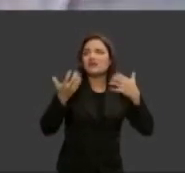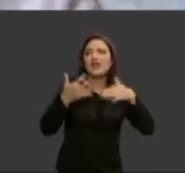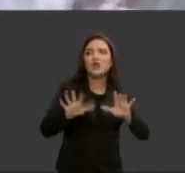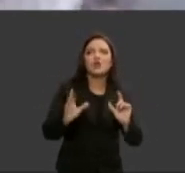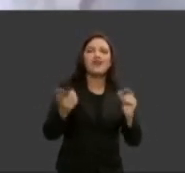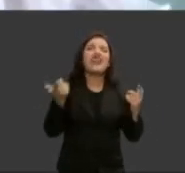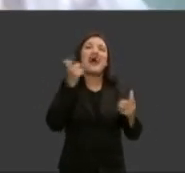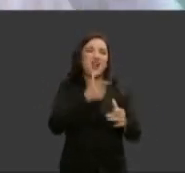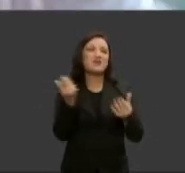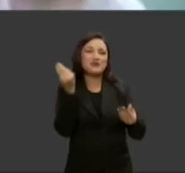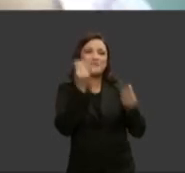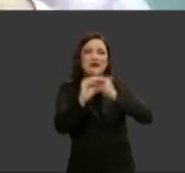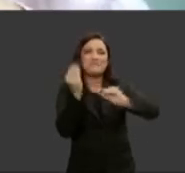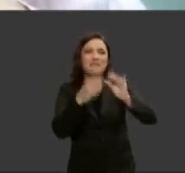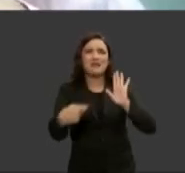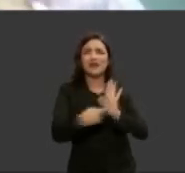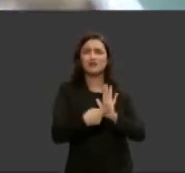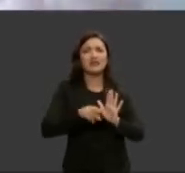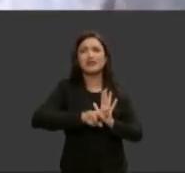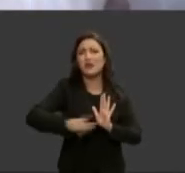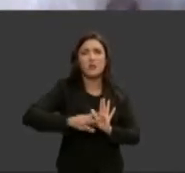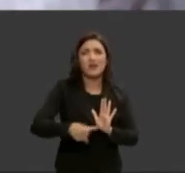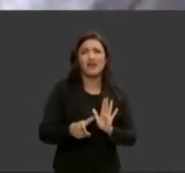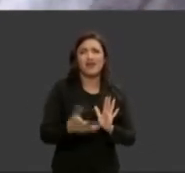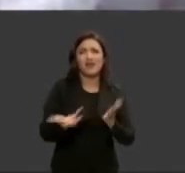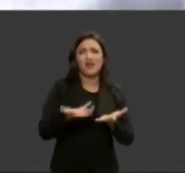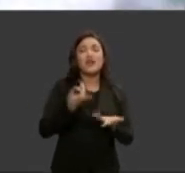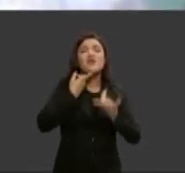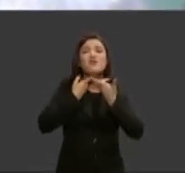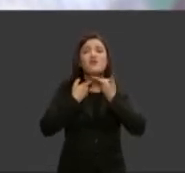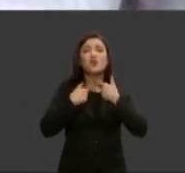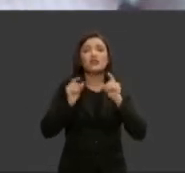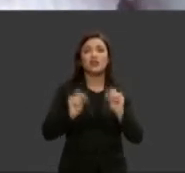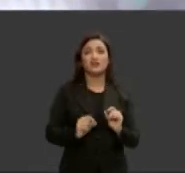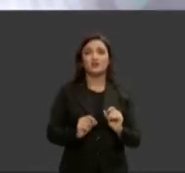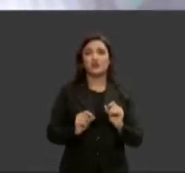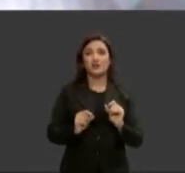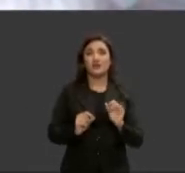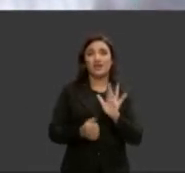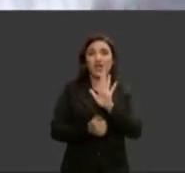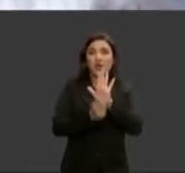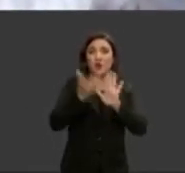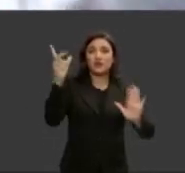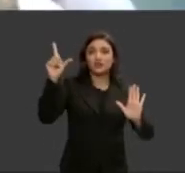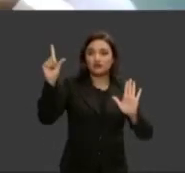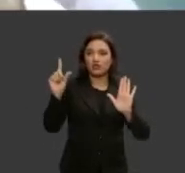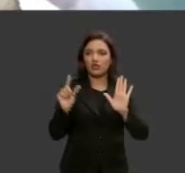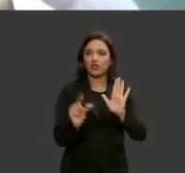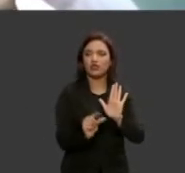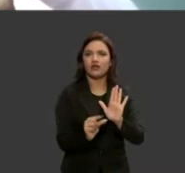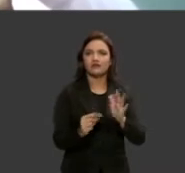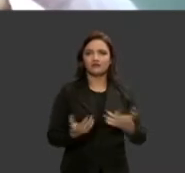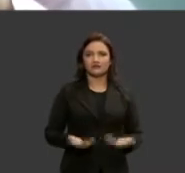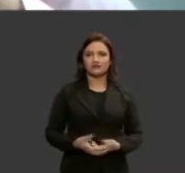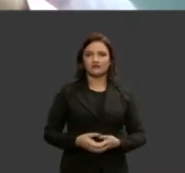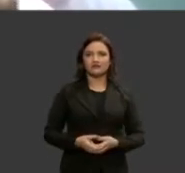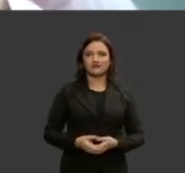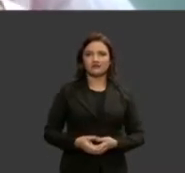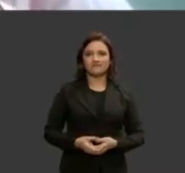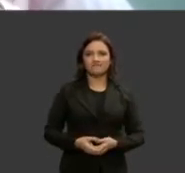registrar as denúncias não quero eu gostaria muito de ter aberto o painel ontem eu sonho tá